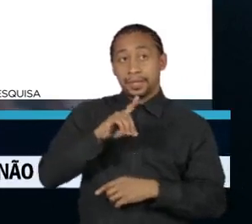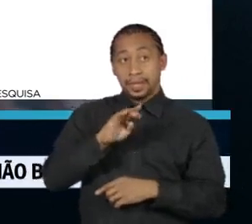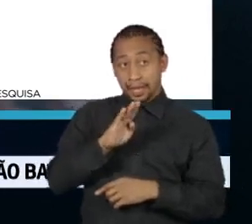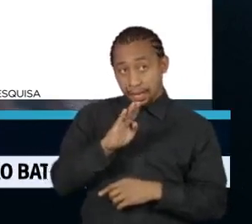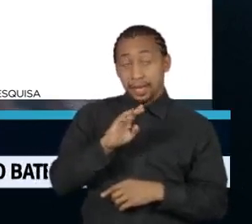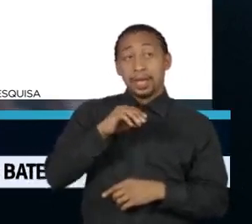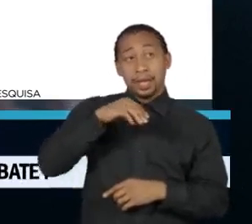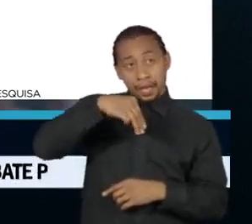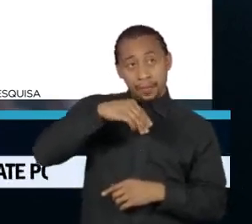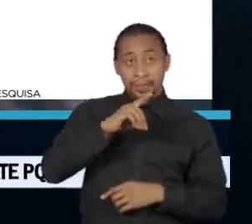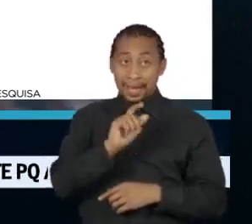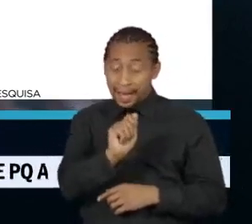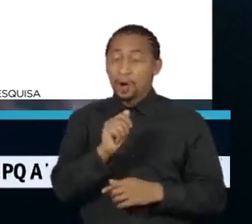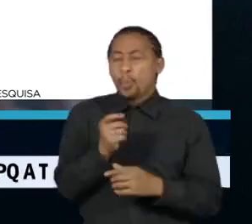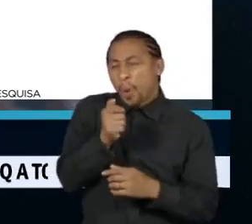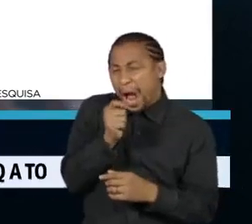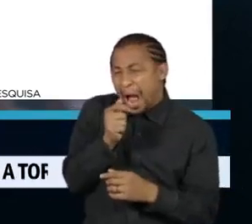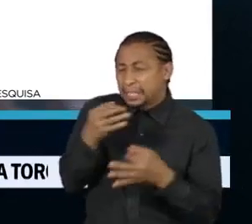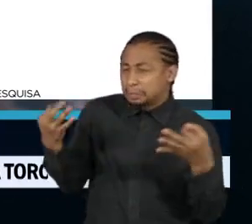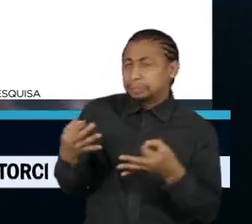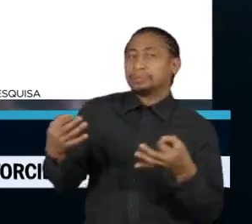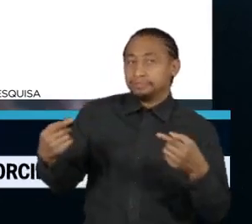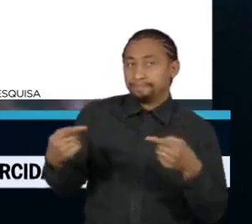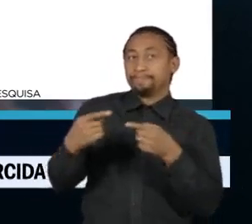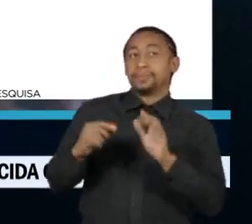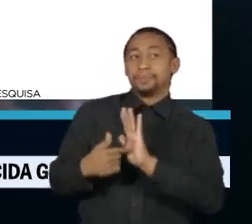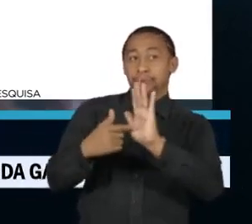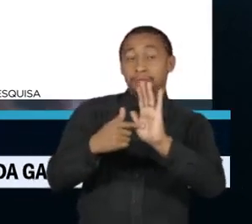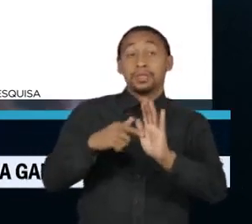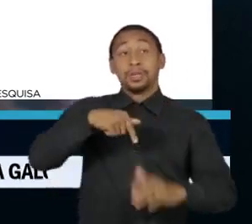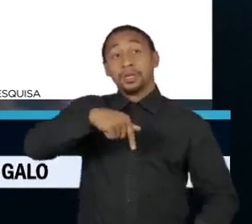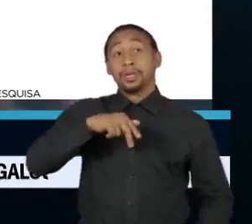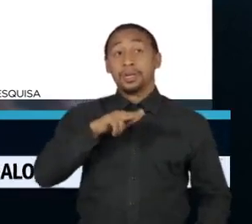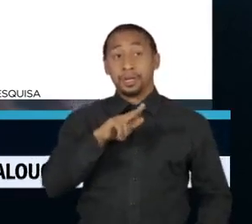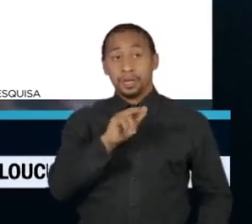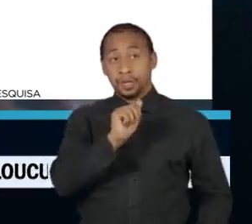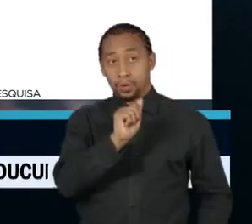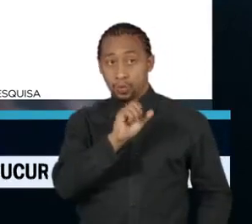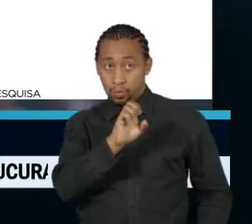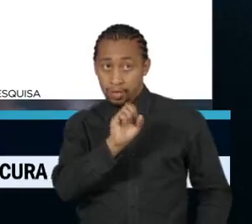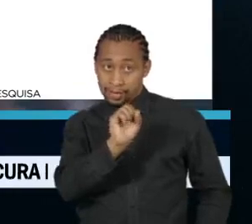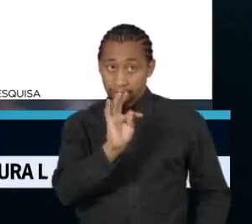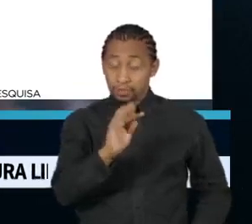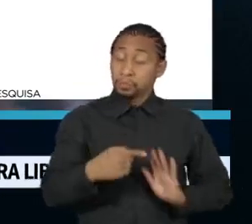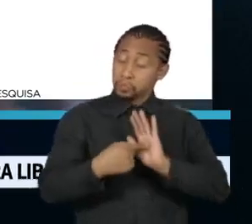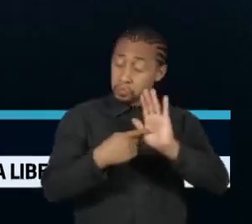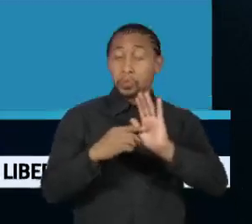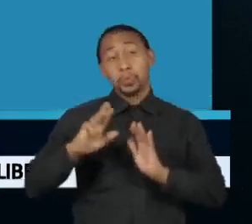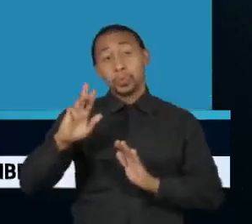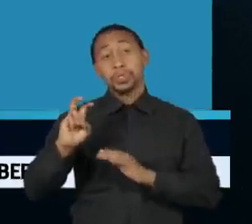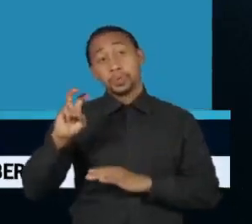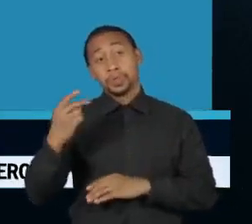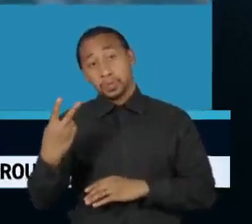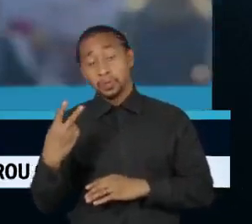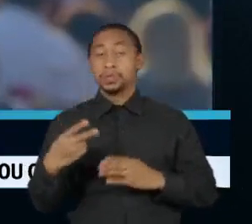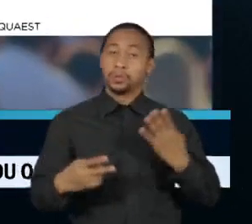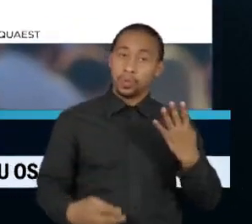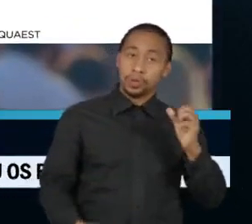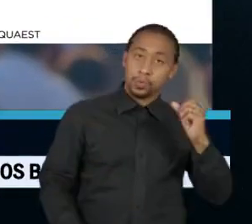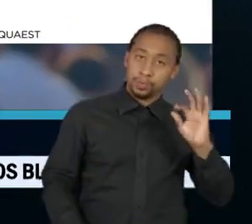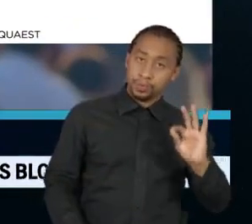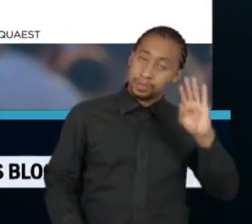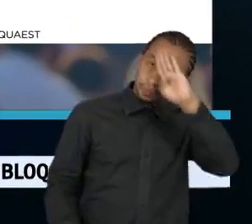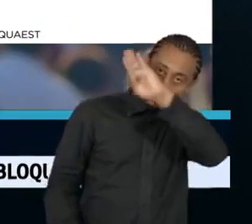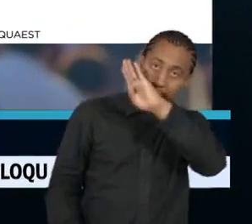das urnas. Já o levantamento da Quest apontou a vitória de Lula por 52% a 48%. Mas ao